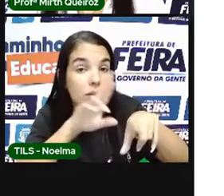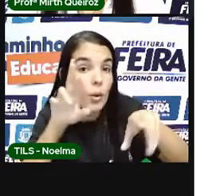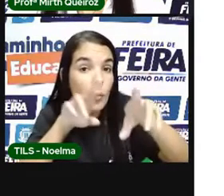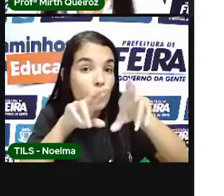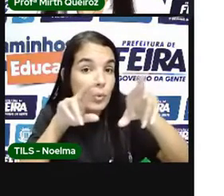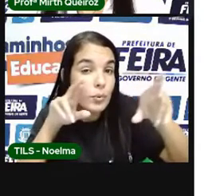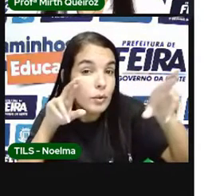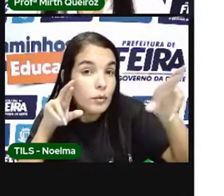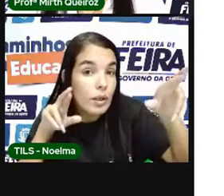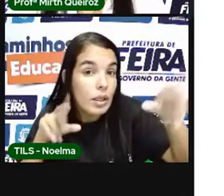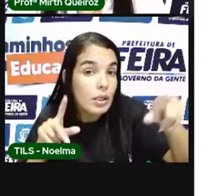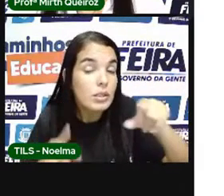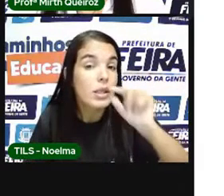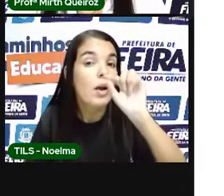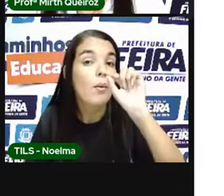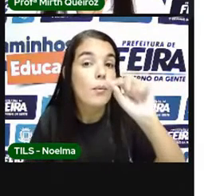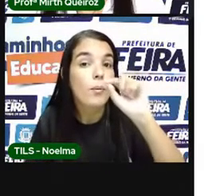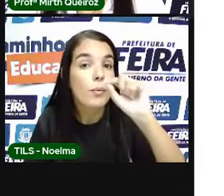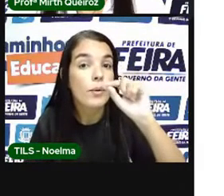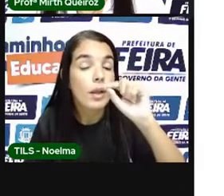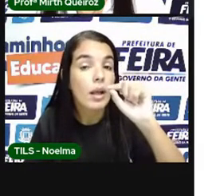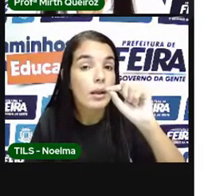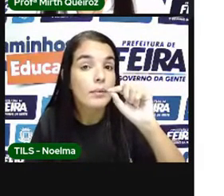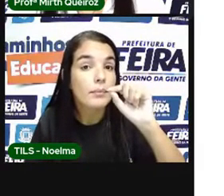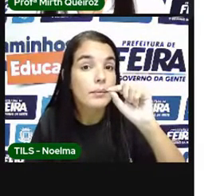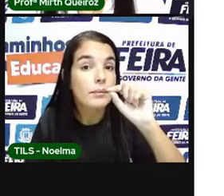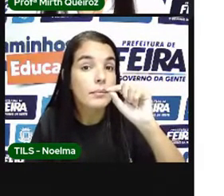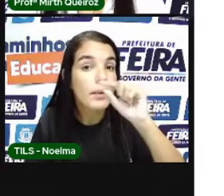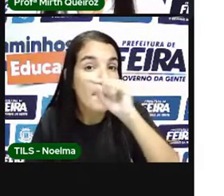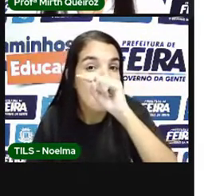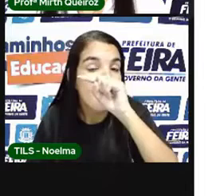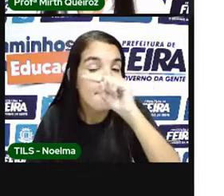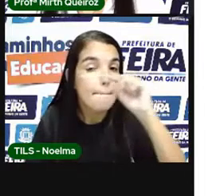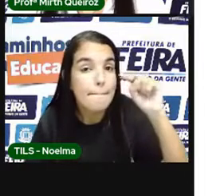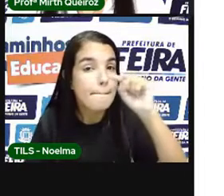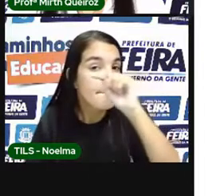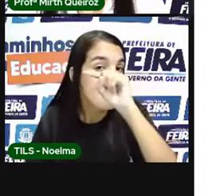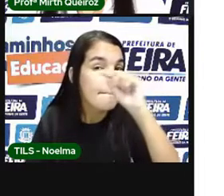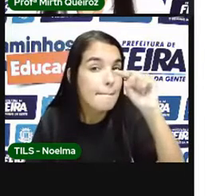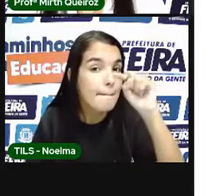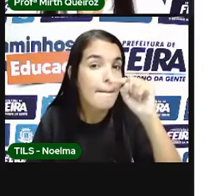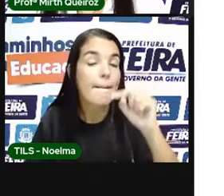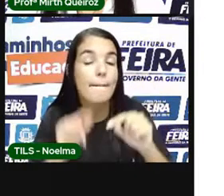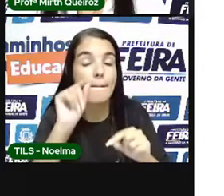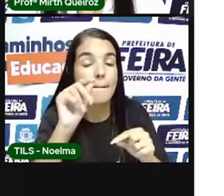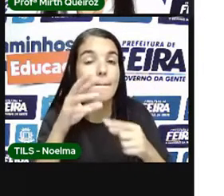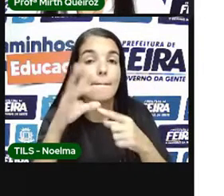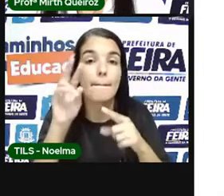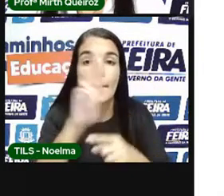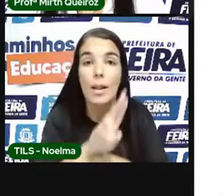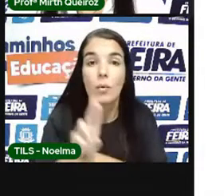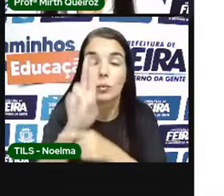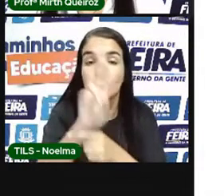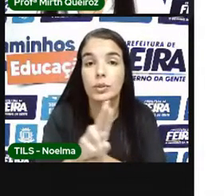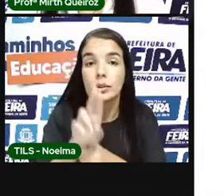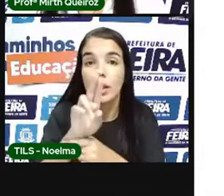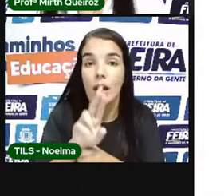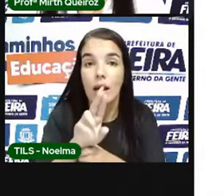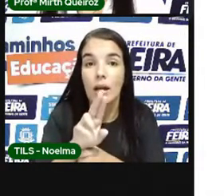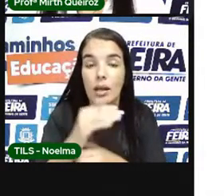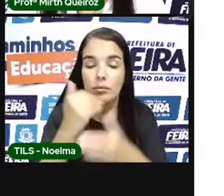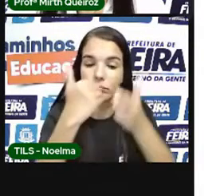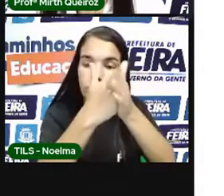O termo Diferença Diferença Significa o que? A diferença Significa que Vocês vão utilizar O cálculo De